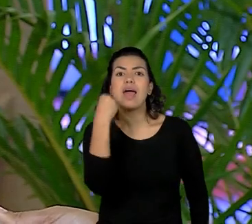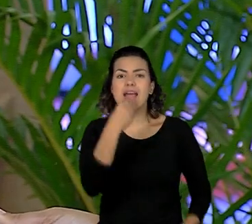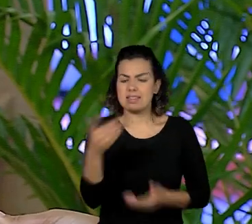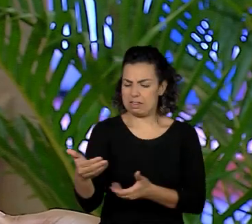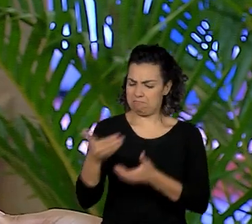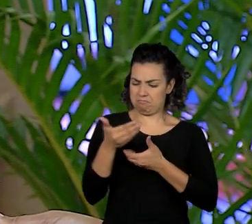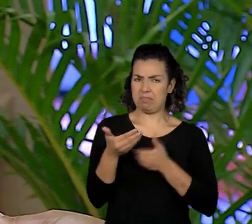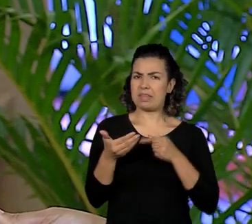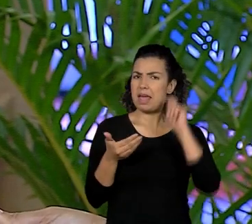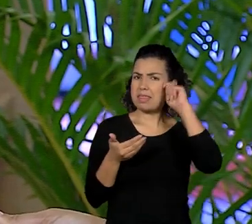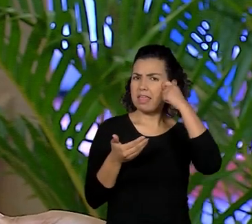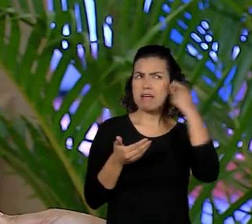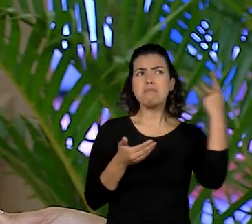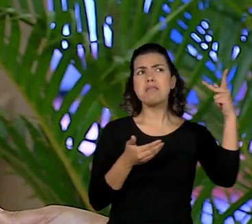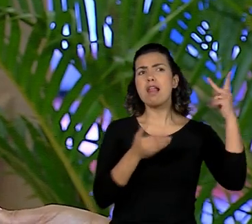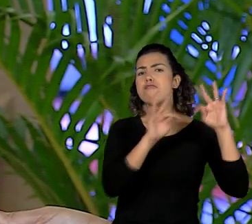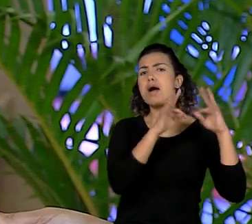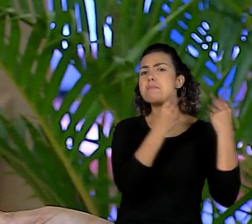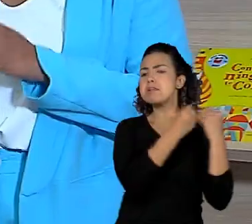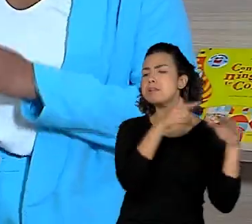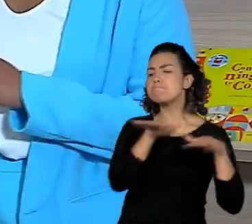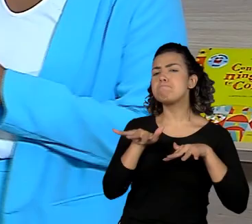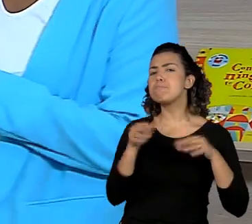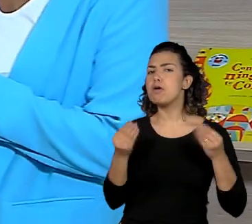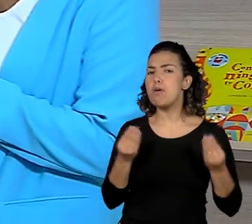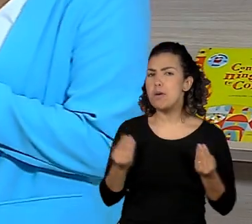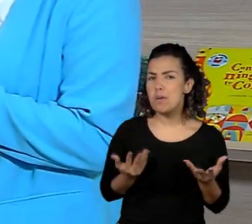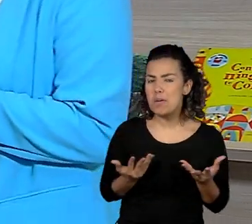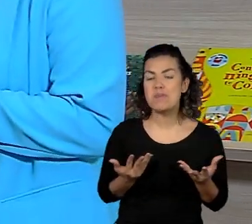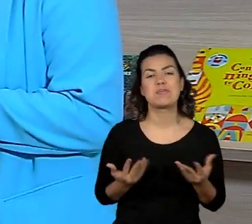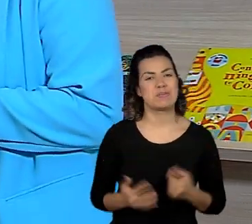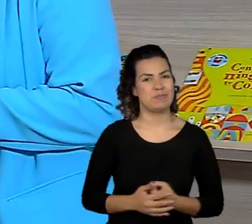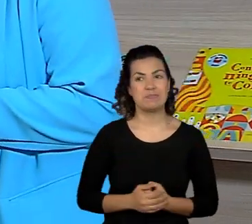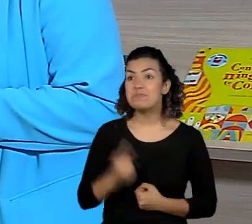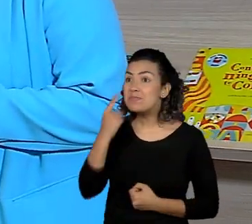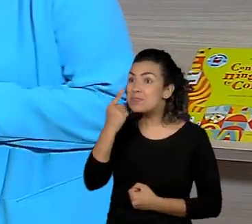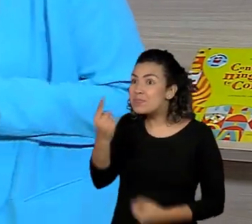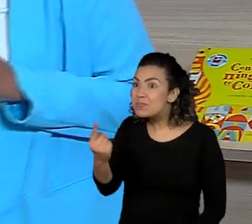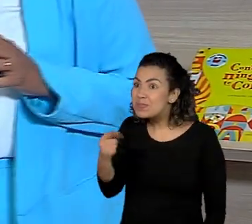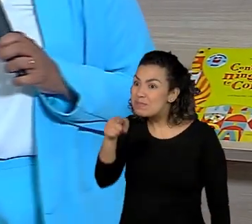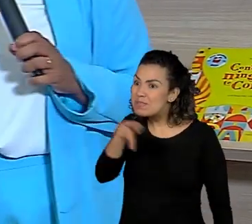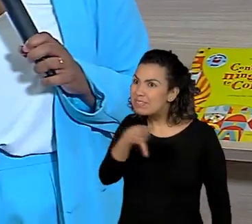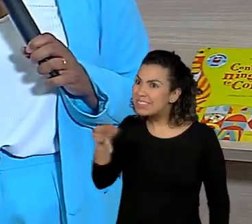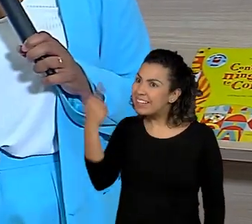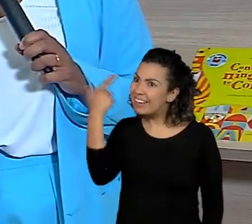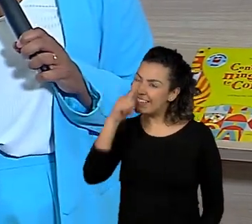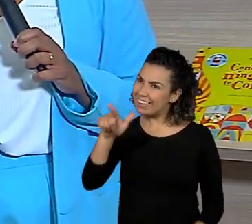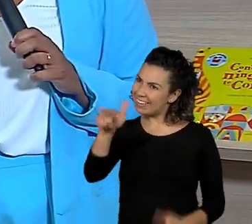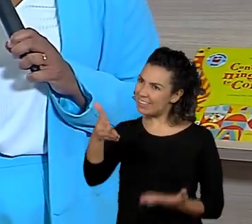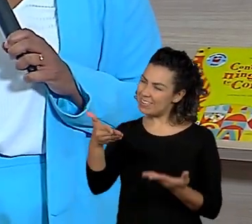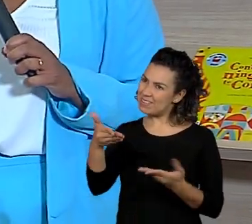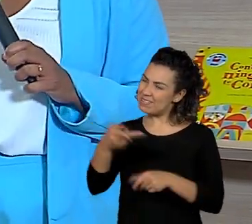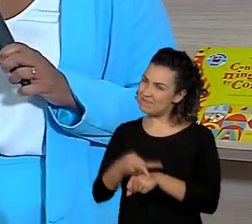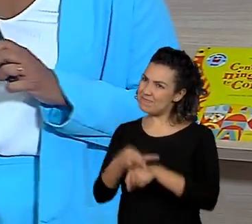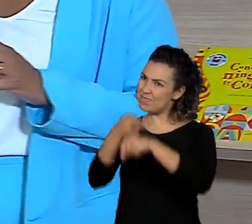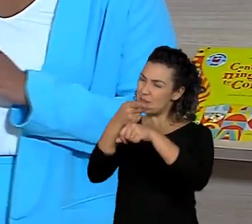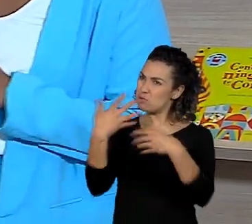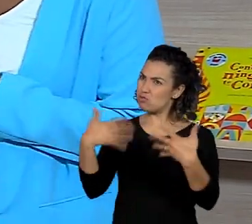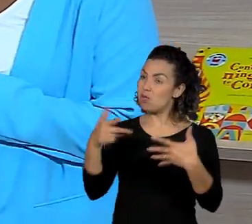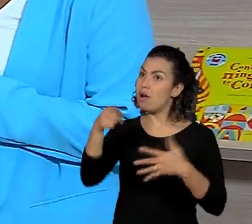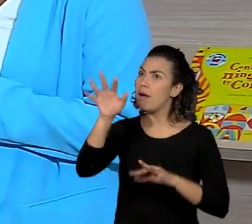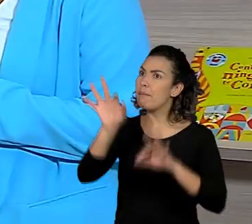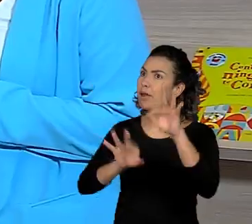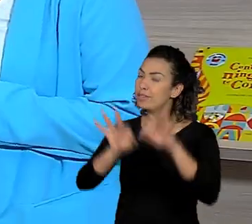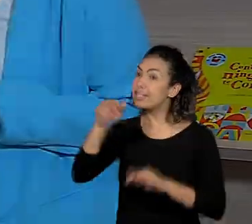negro, da família também, como ela recepcionou isso. Estamos aqui com uma das professoras homenageadas, que é responsável por um projeto que já